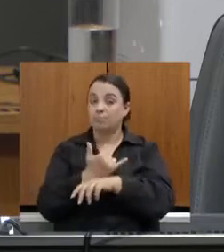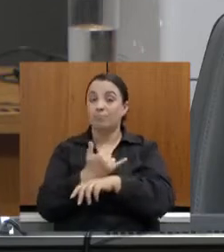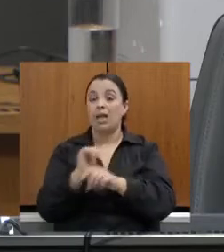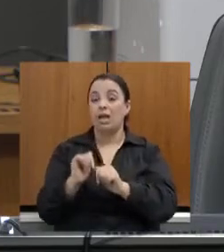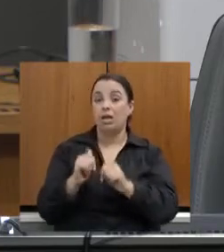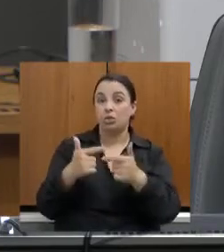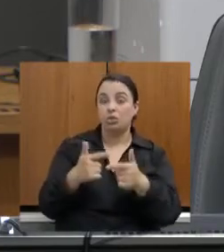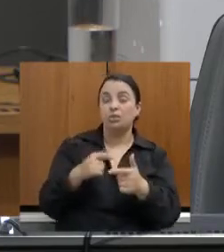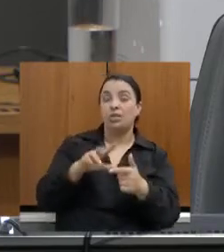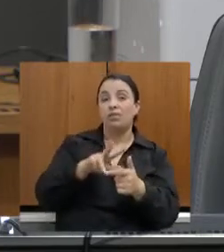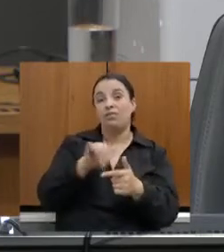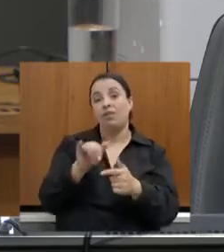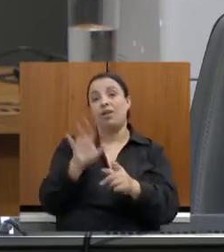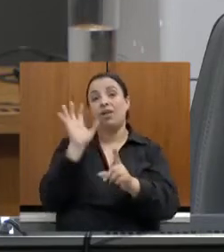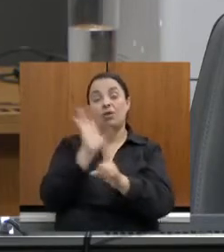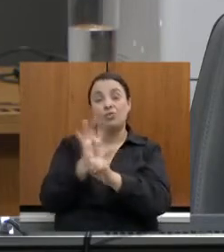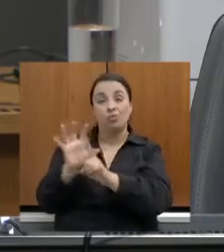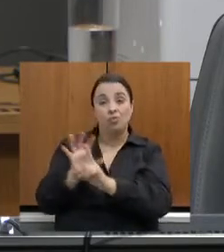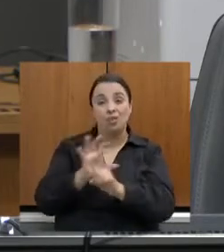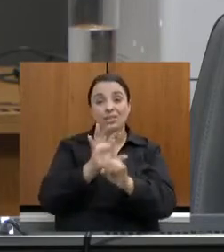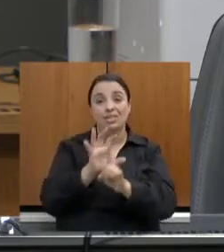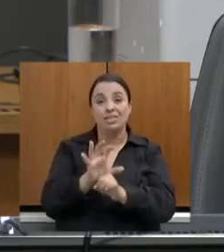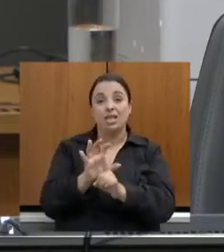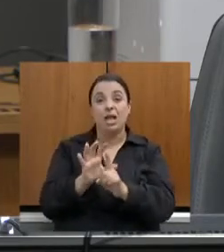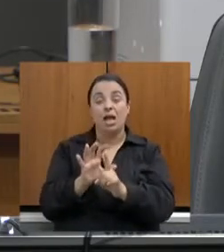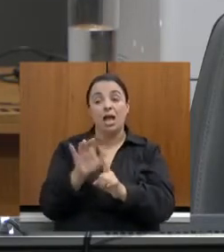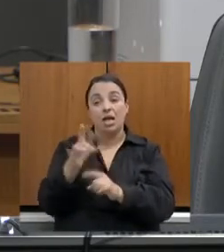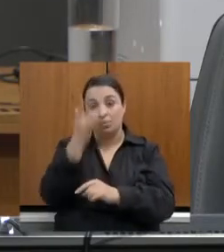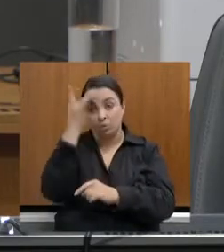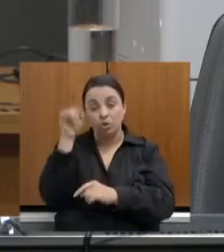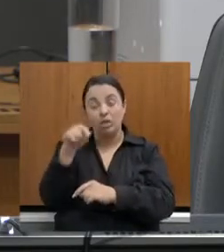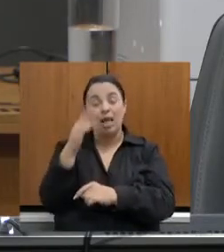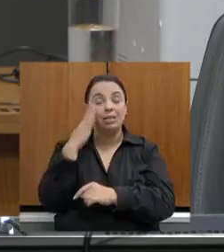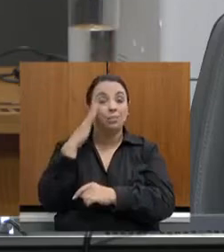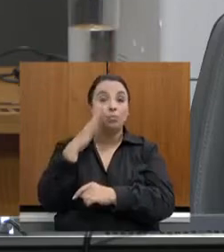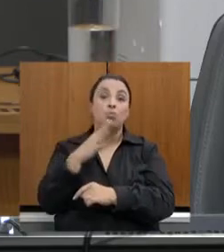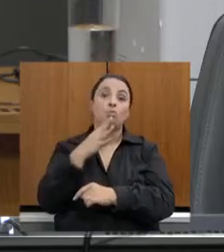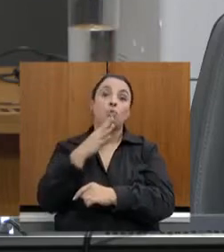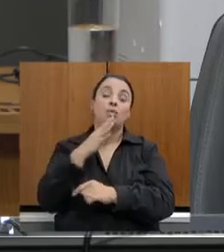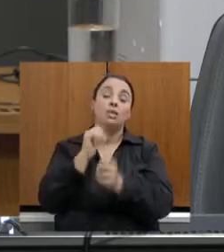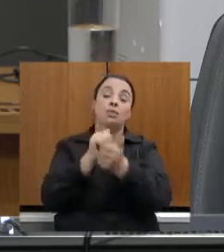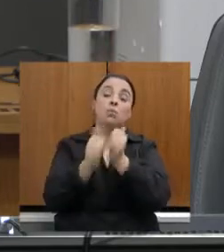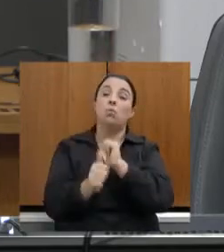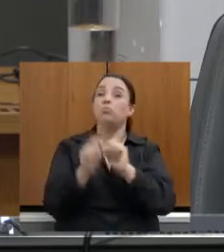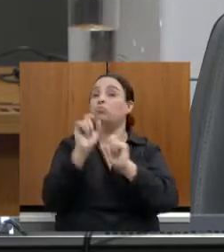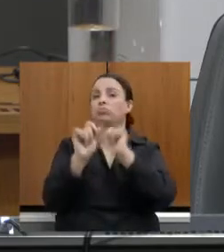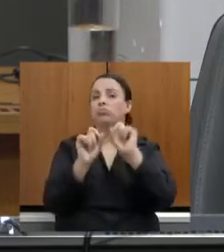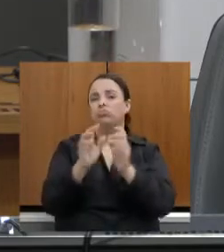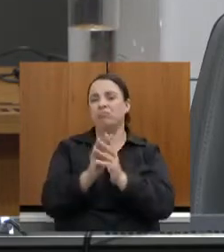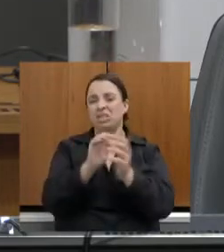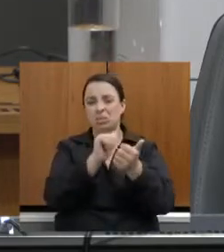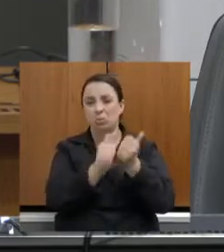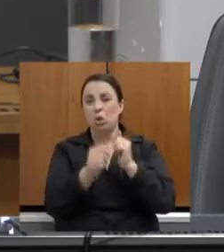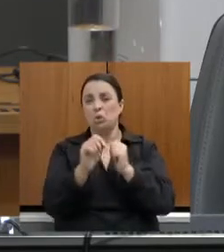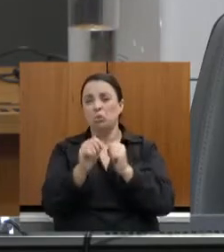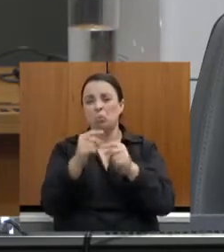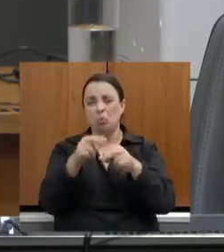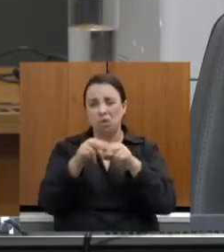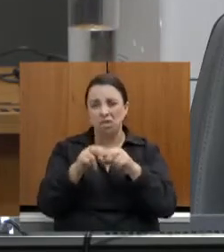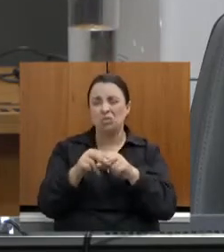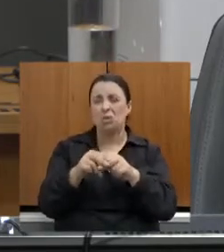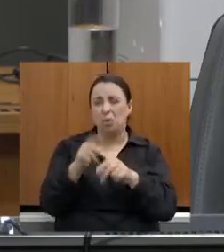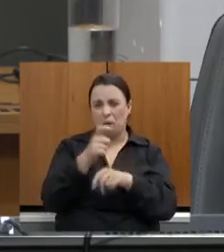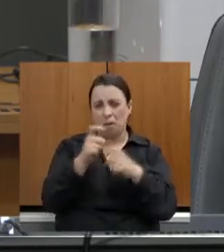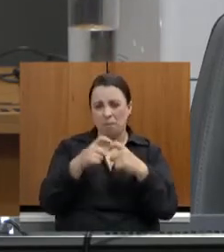influenciar o imaginário coletivo sobre o que é esporte. O esporte não é só... Você não pratica esporte só porque o médico mandou. Não é